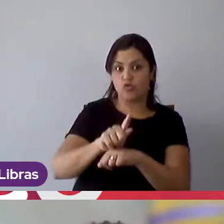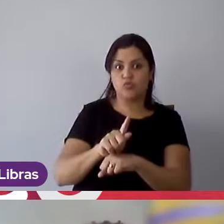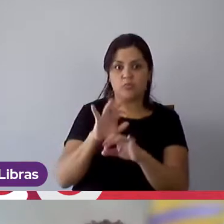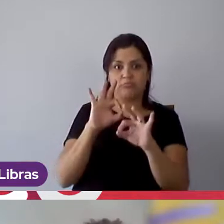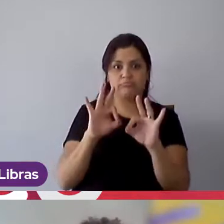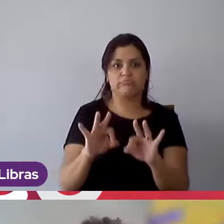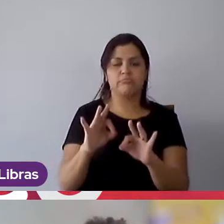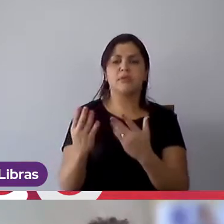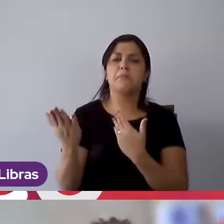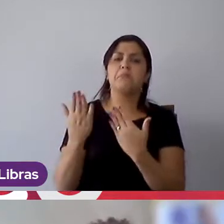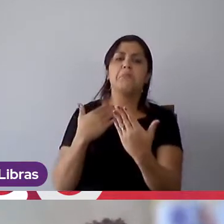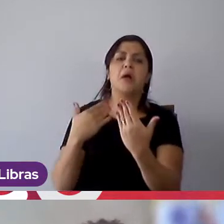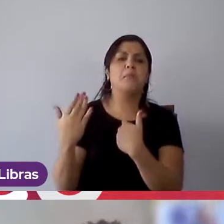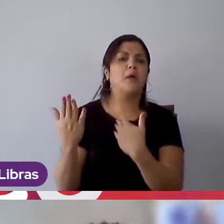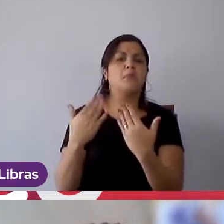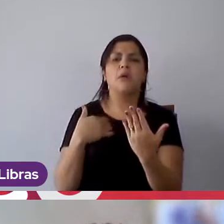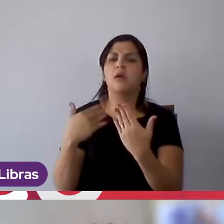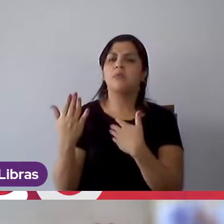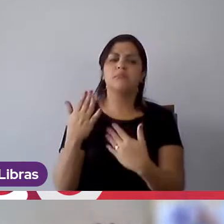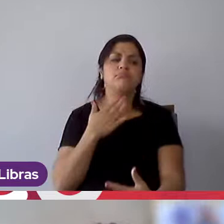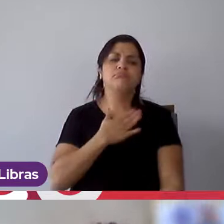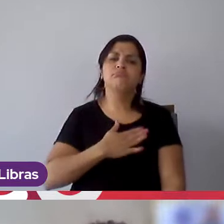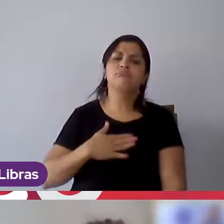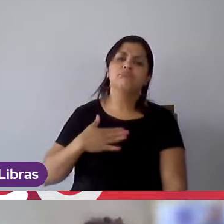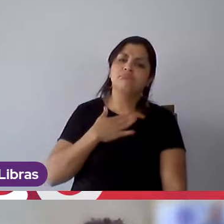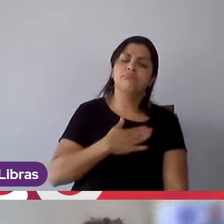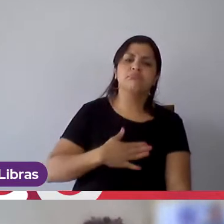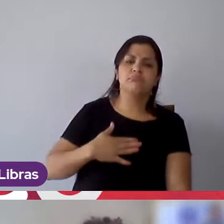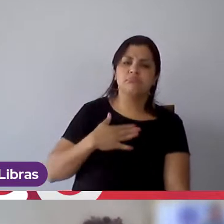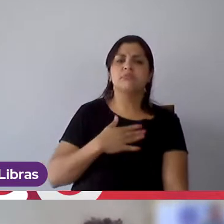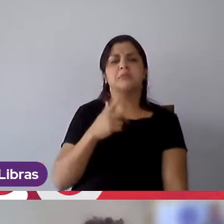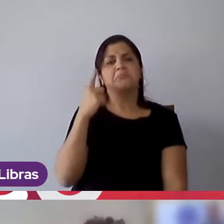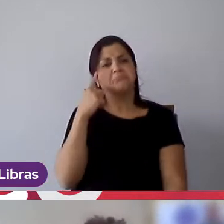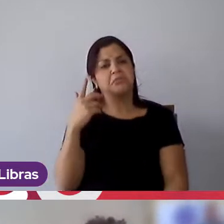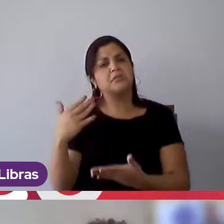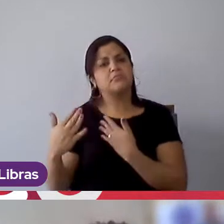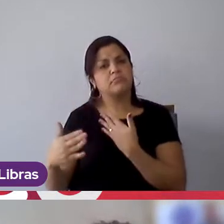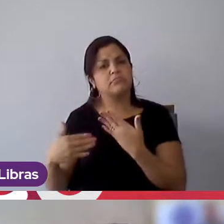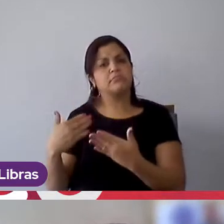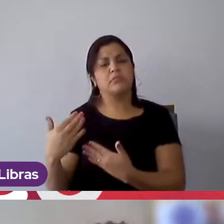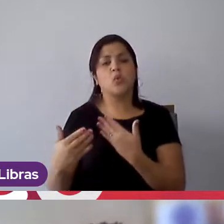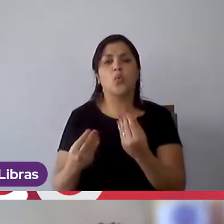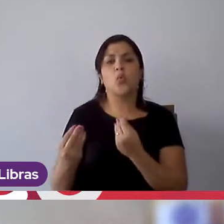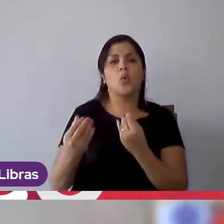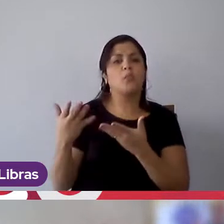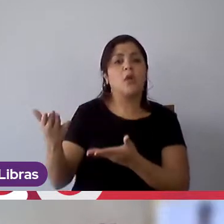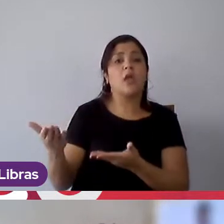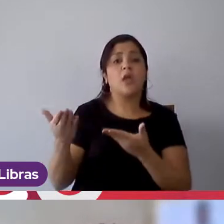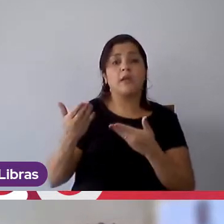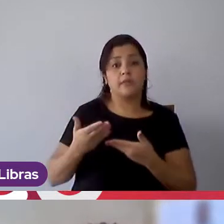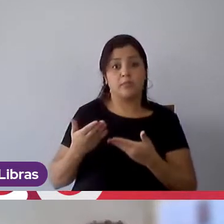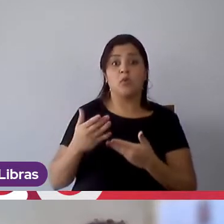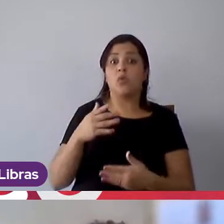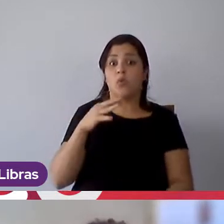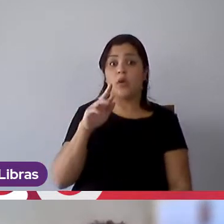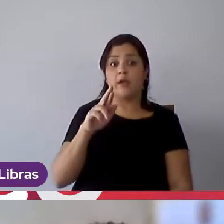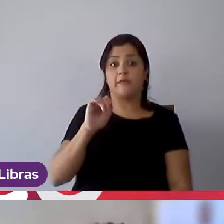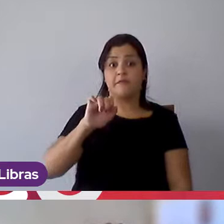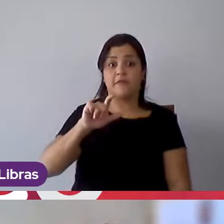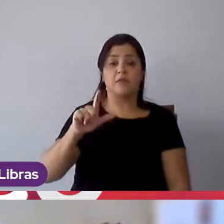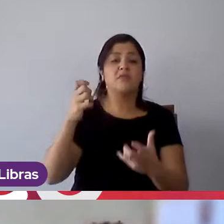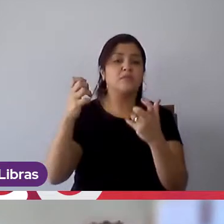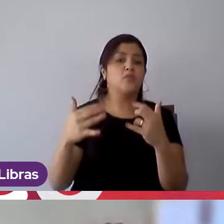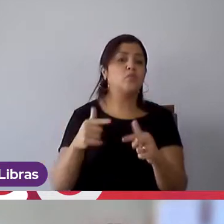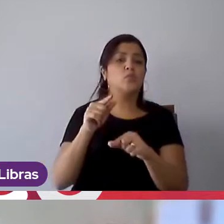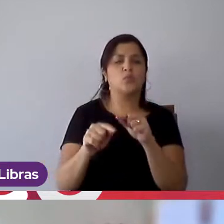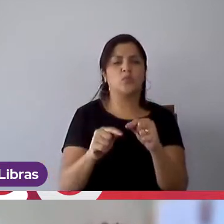nós tivemos uma conversa muito agradável e eu acredito que isso tem muito a ver também com a forma com que eu fui recebida, né, o Rafael falou muito sobre isso, né, a